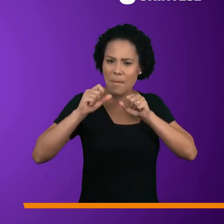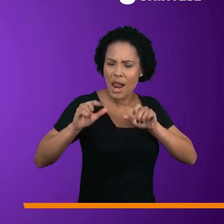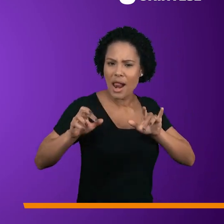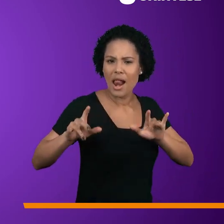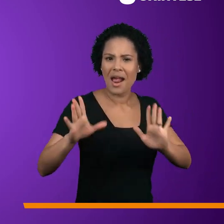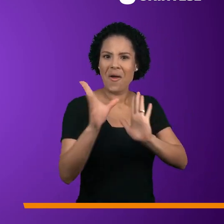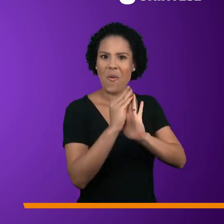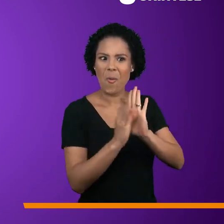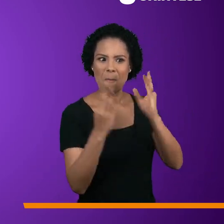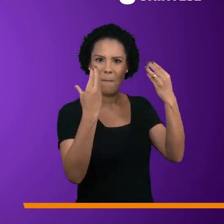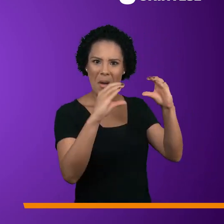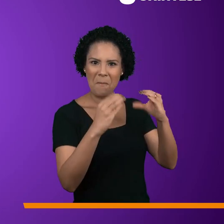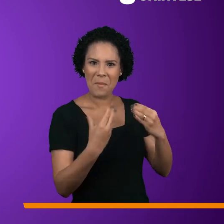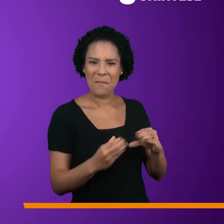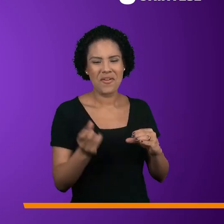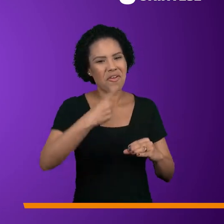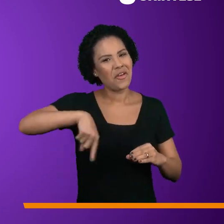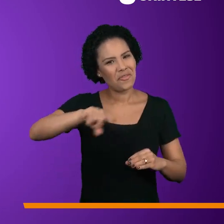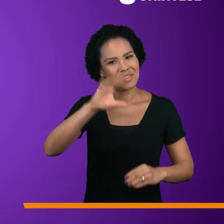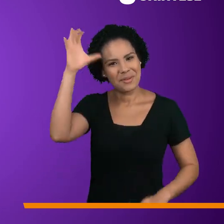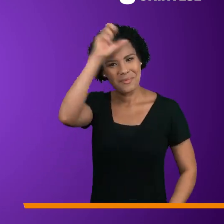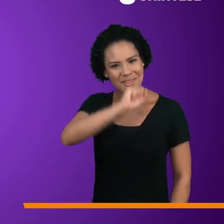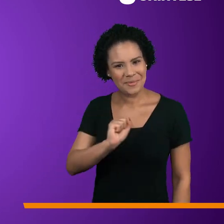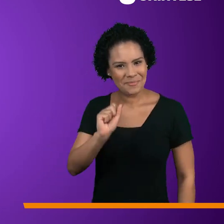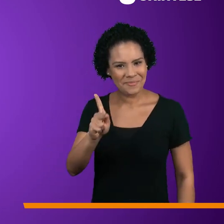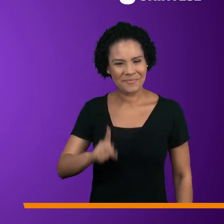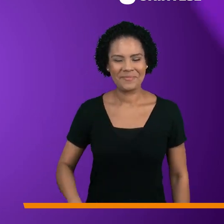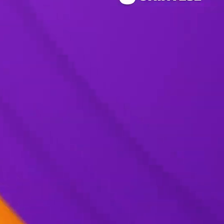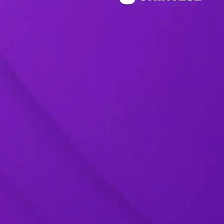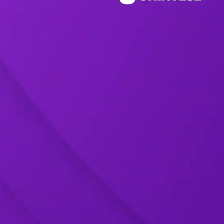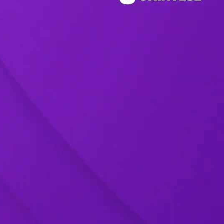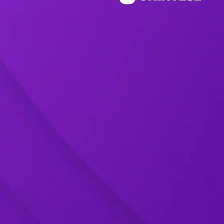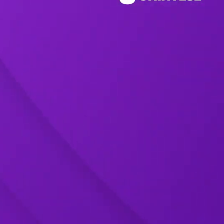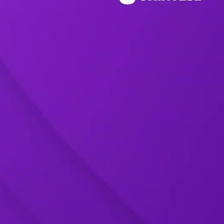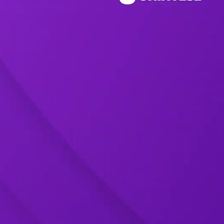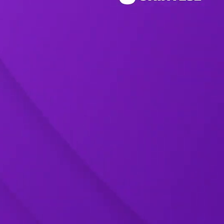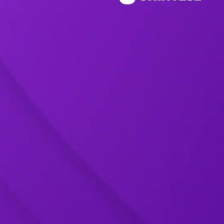possa seguir compartilhando conteúdos para vocês, certo?